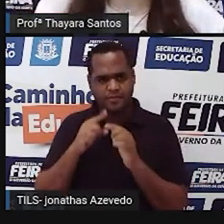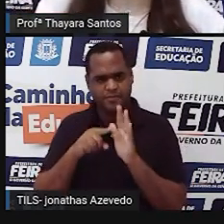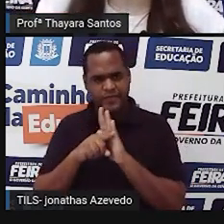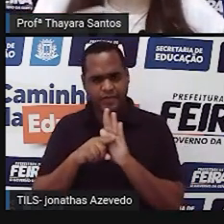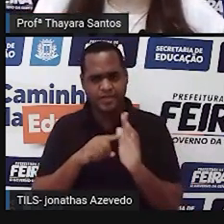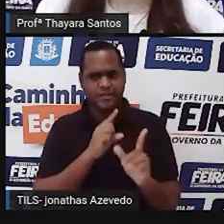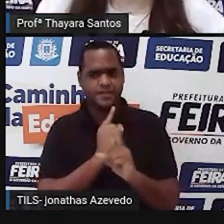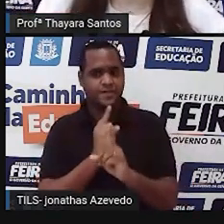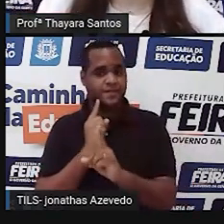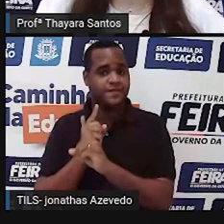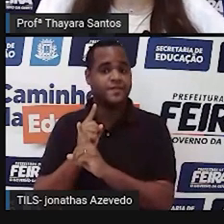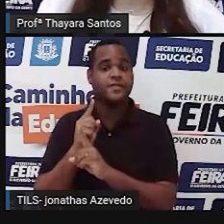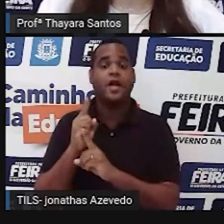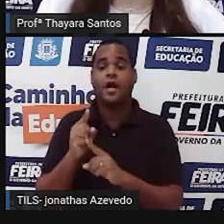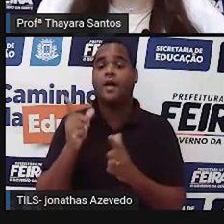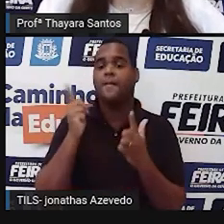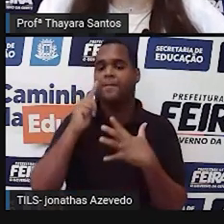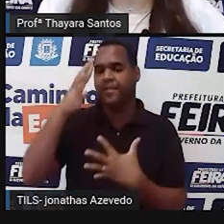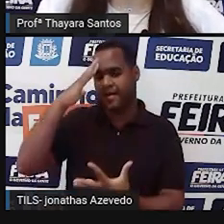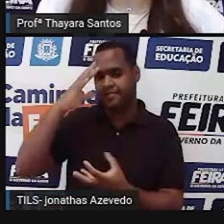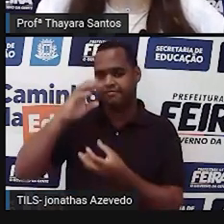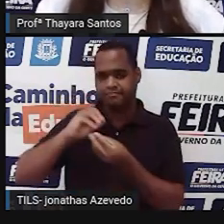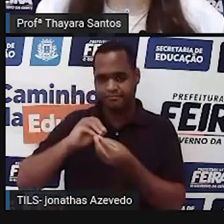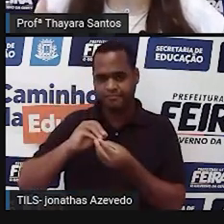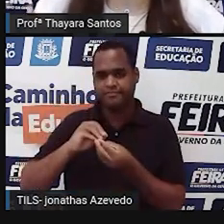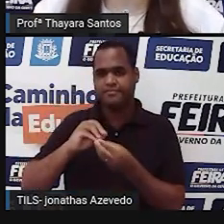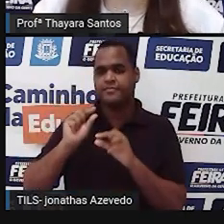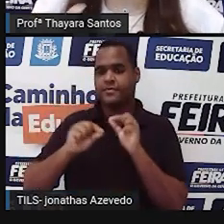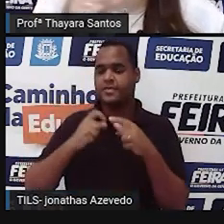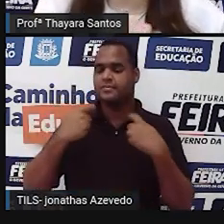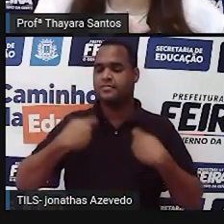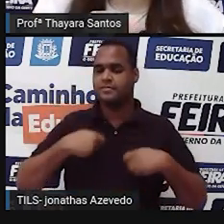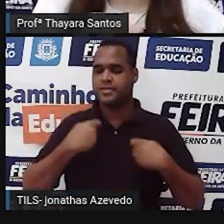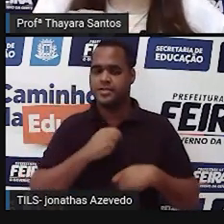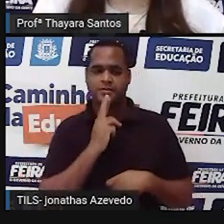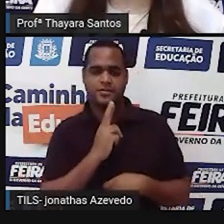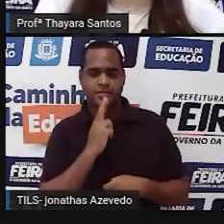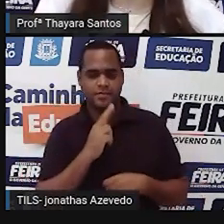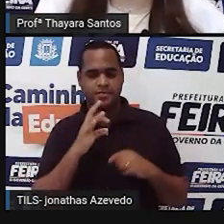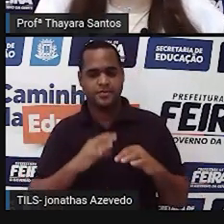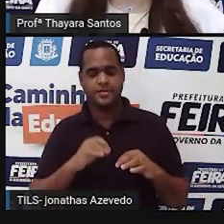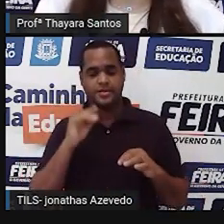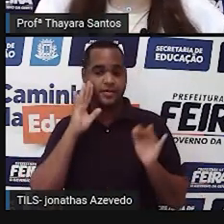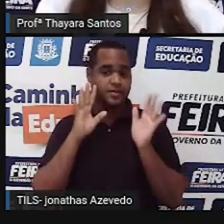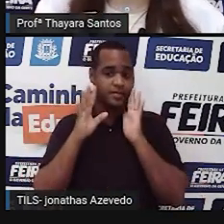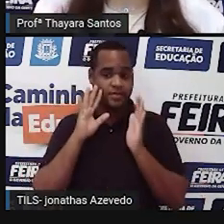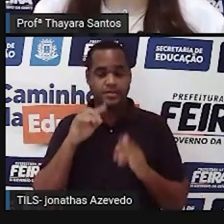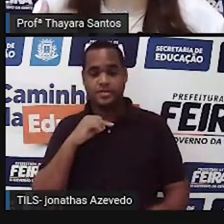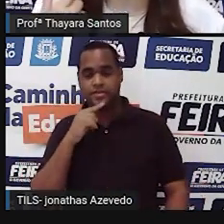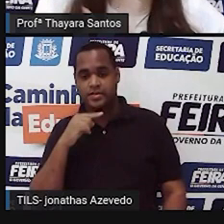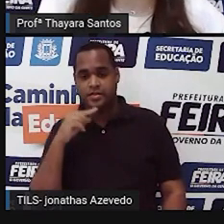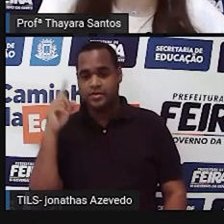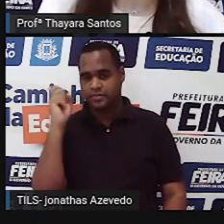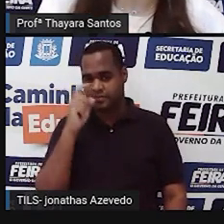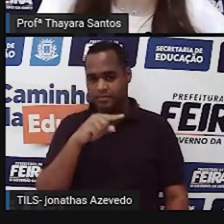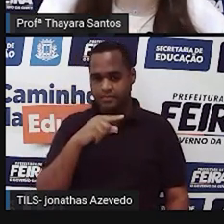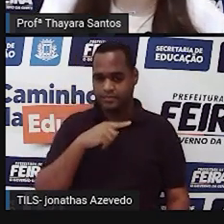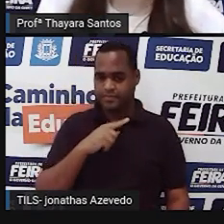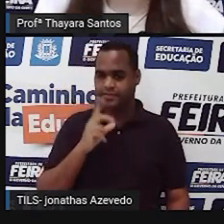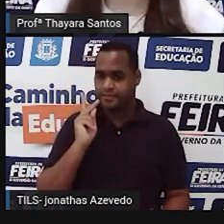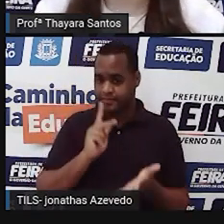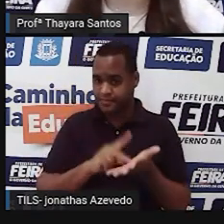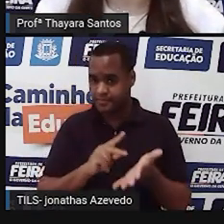resultado, aí sim eu chego à conclusão. E essa conclusão tem que responder àquela minha hipótese inicial. Aquela minha hipótese era